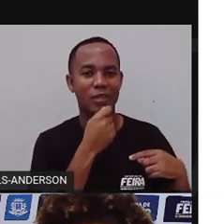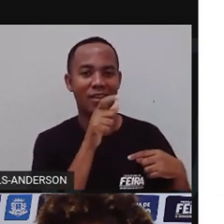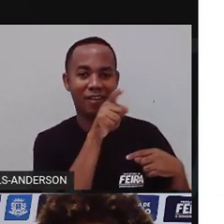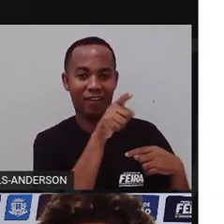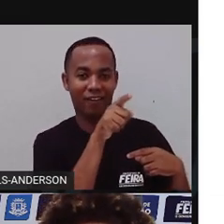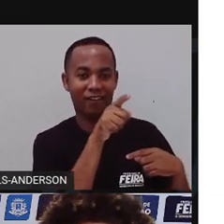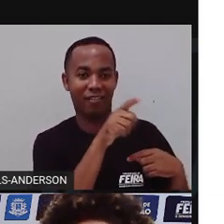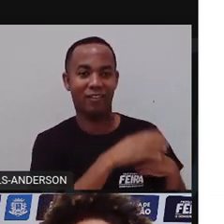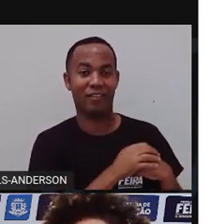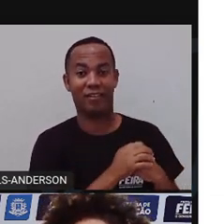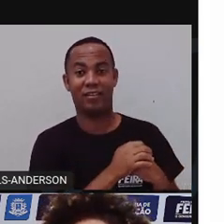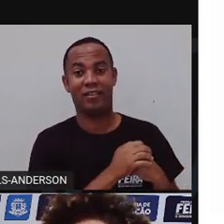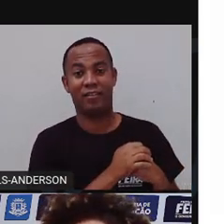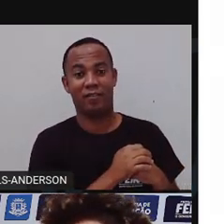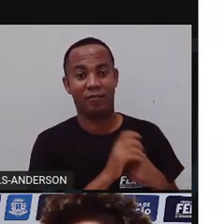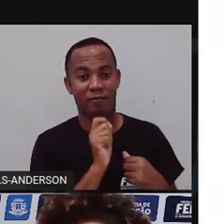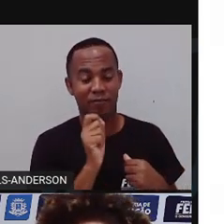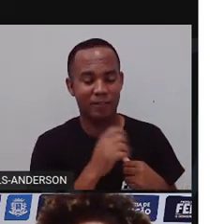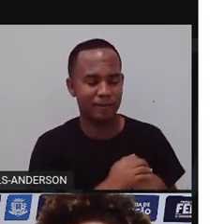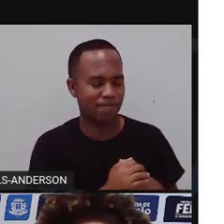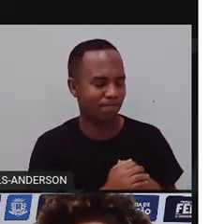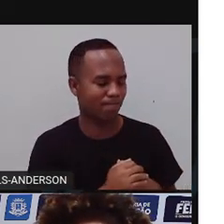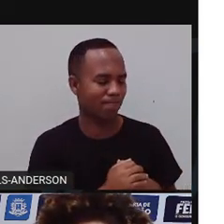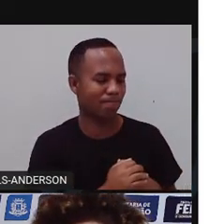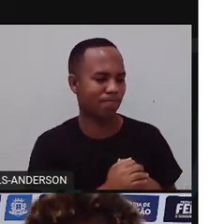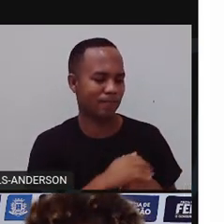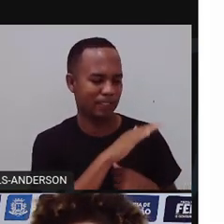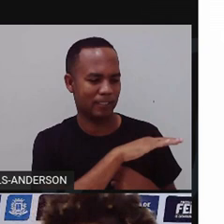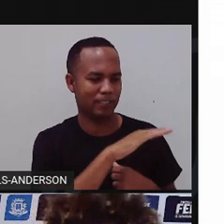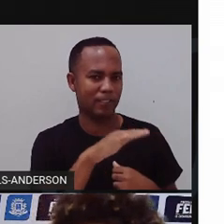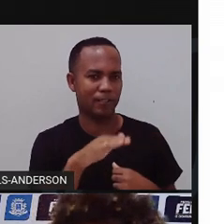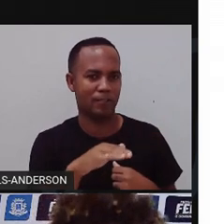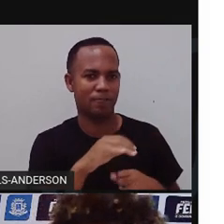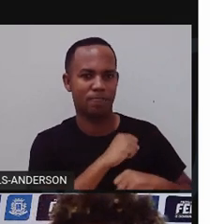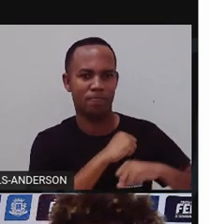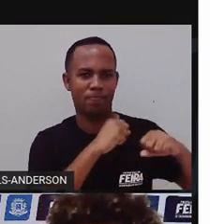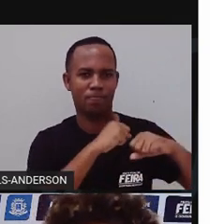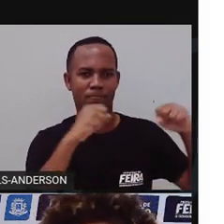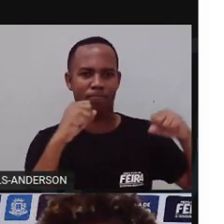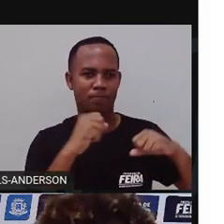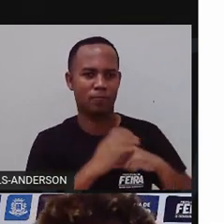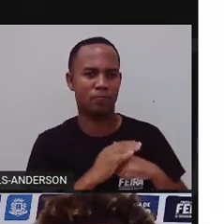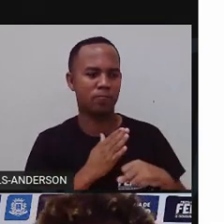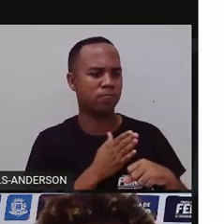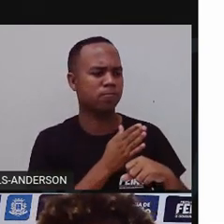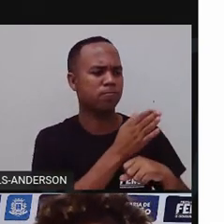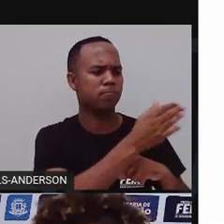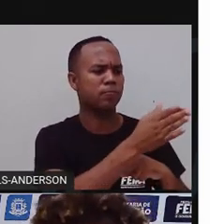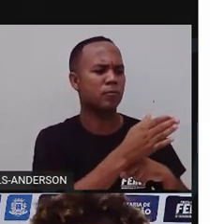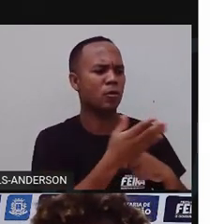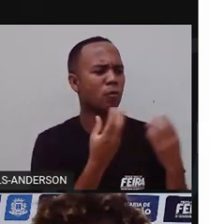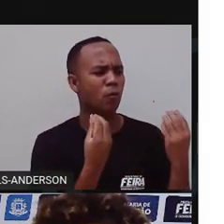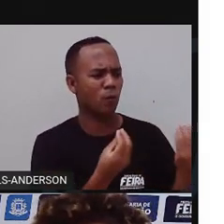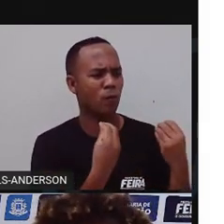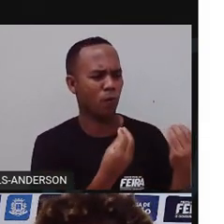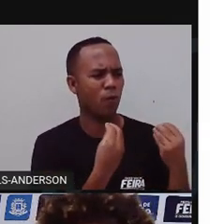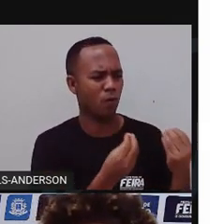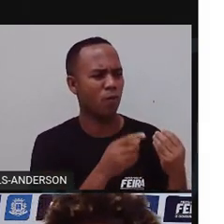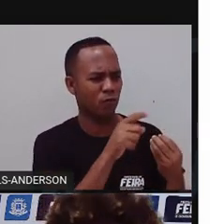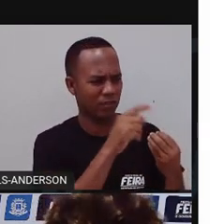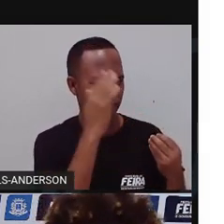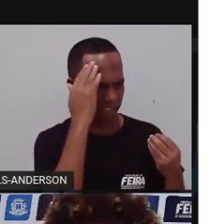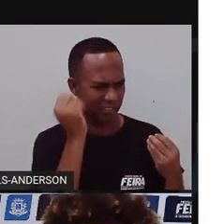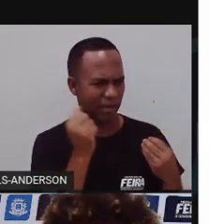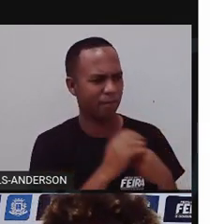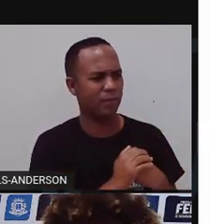lixão para a cidade, elas ficaram muito revoltadas e foram então procurá-lo. Sujis, você sabia que o lixo